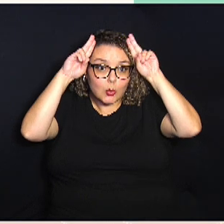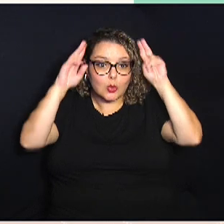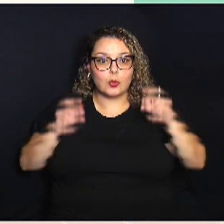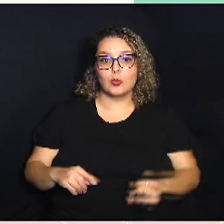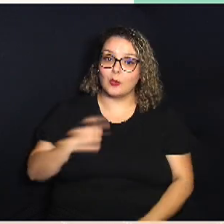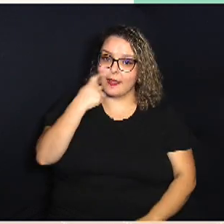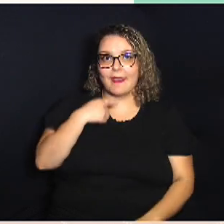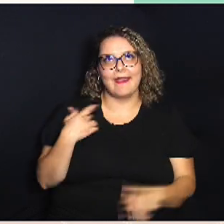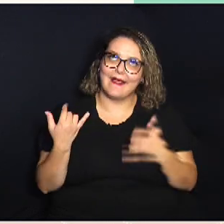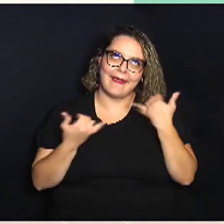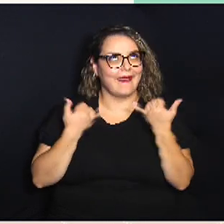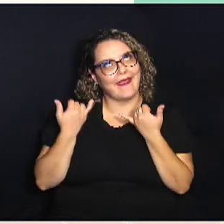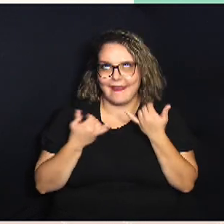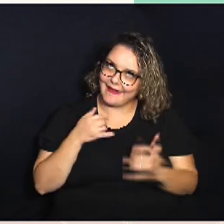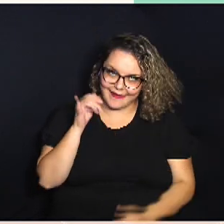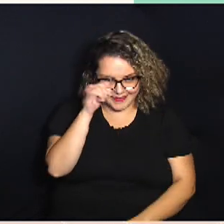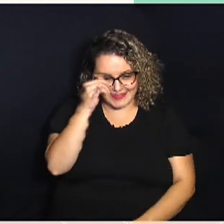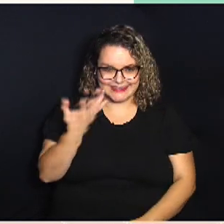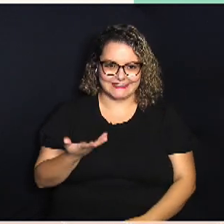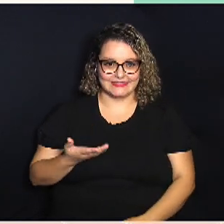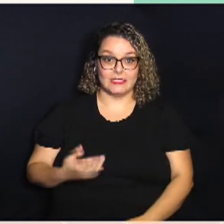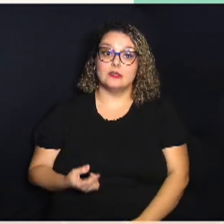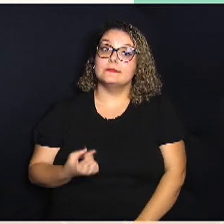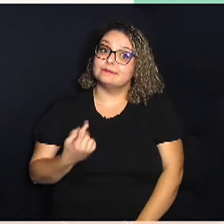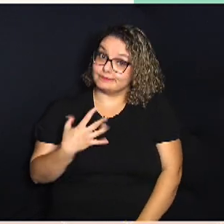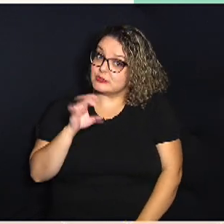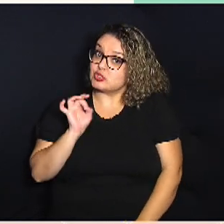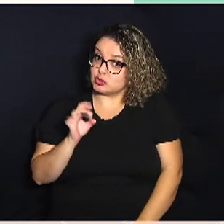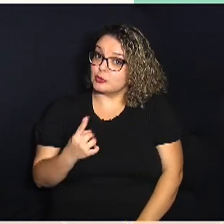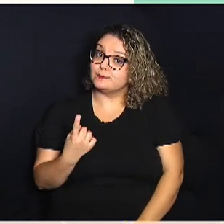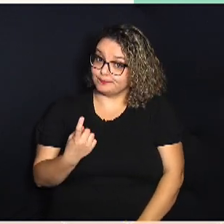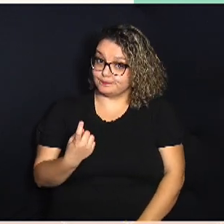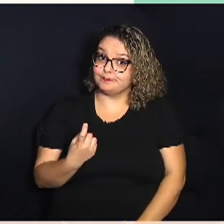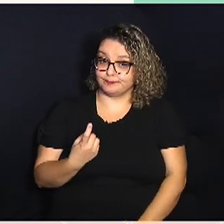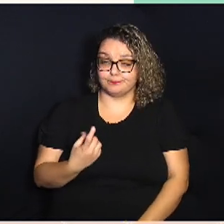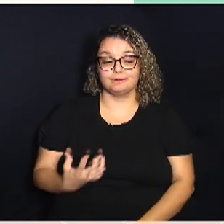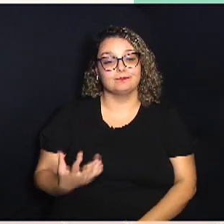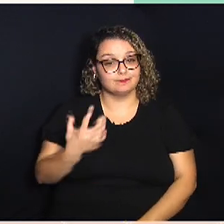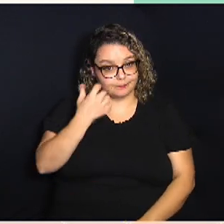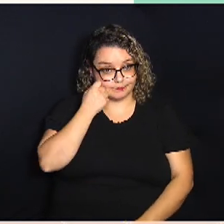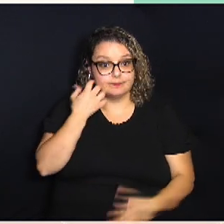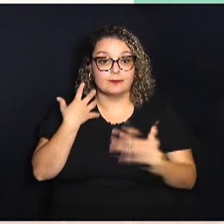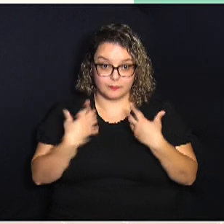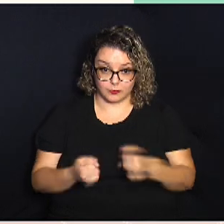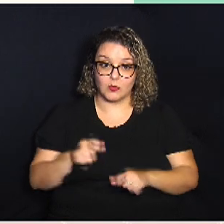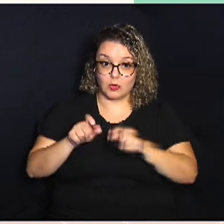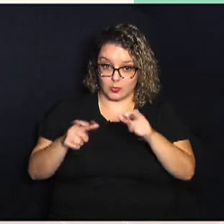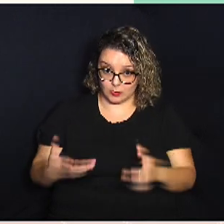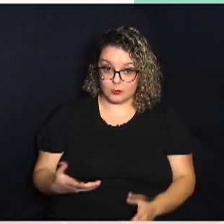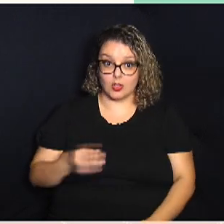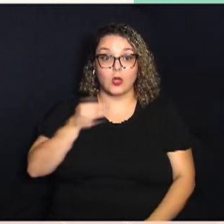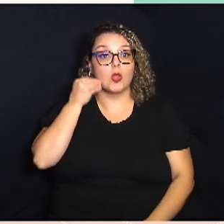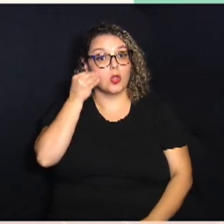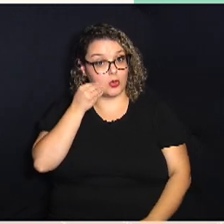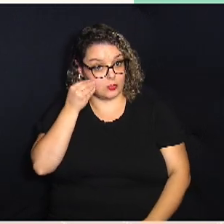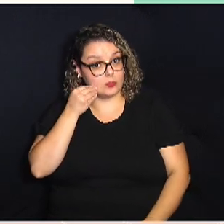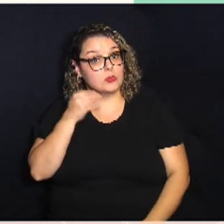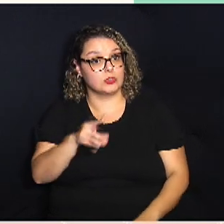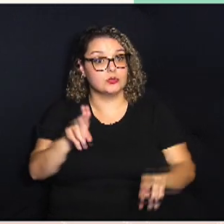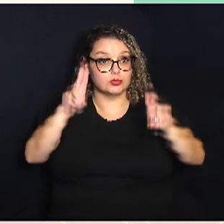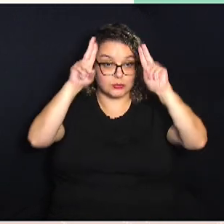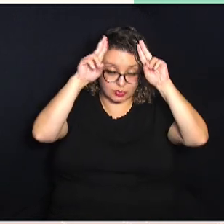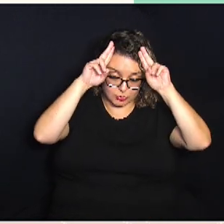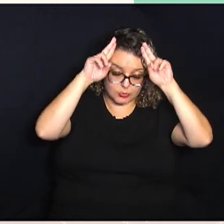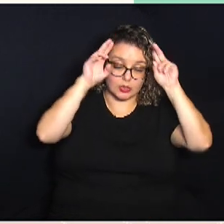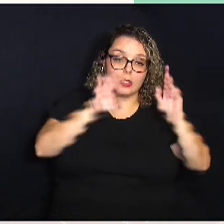bobão mas nasceu para ser filhote único sua adoção será aceita por pessoas com experiência na raça e